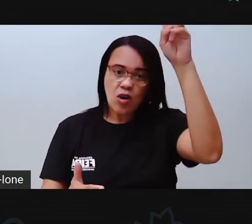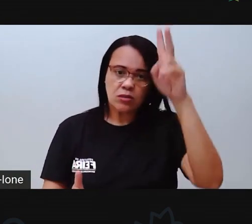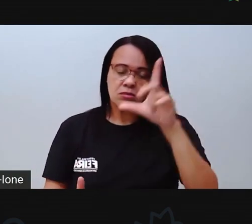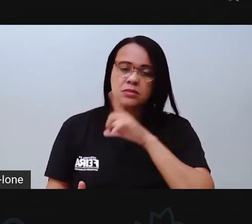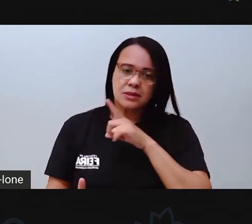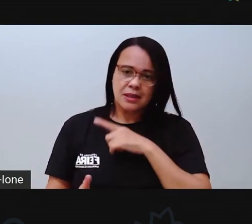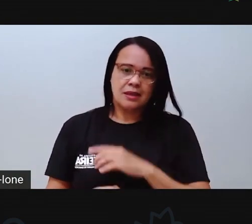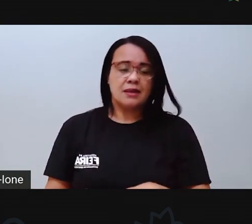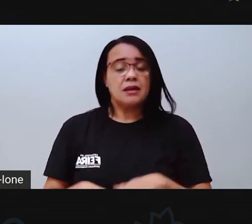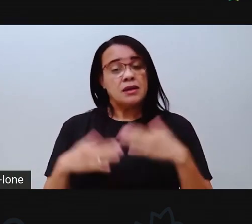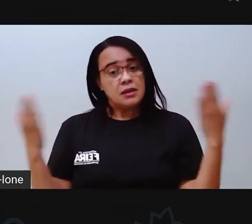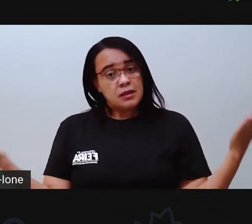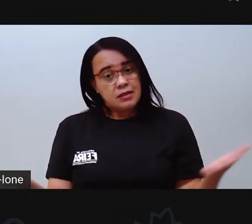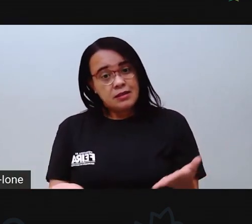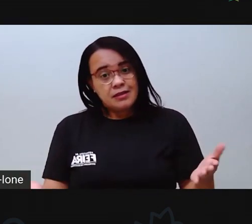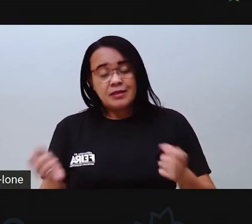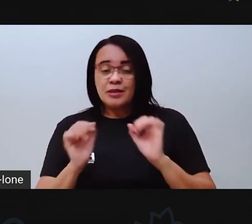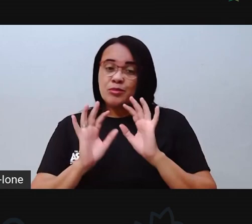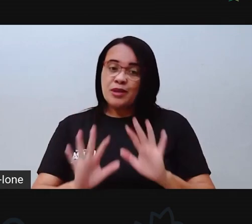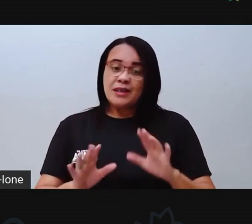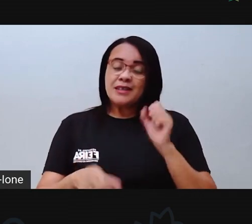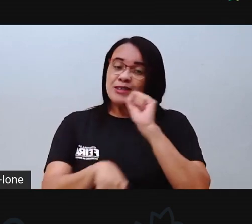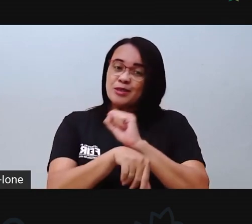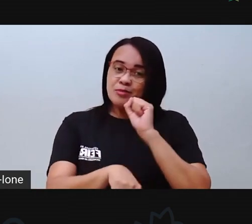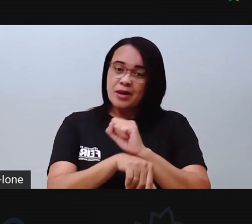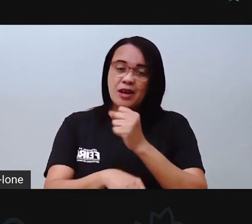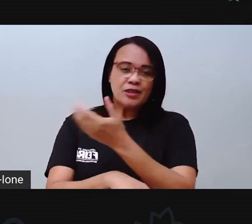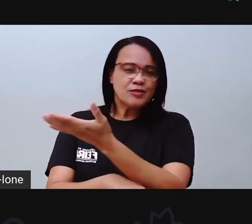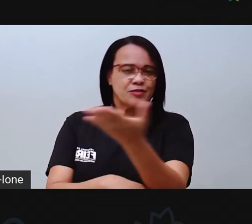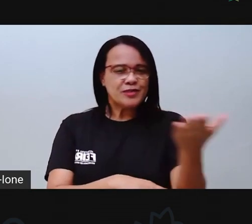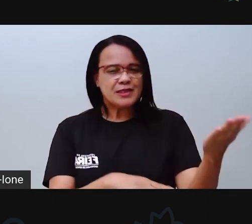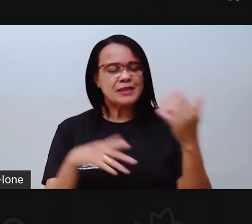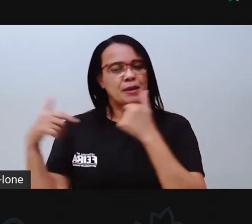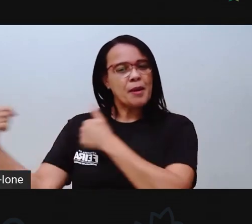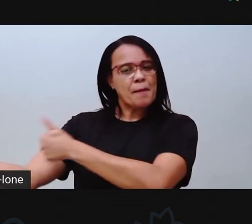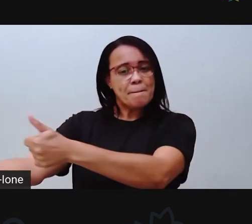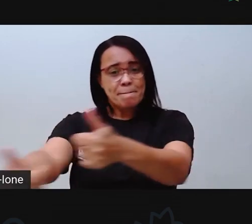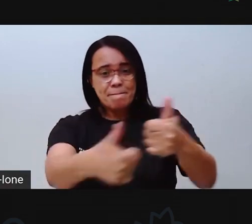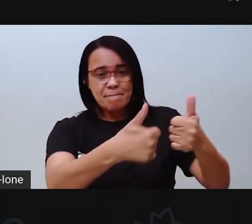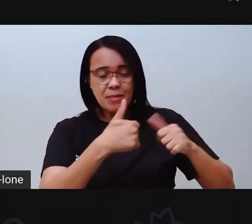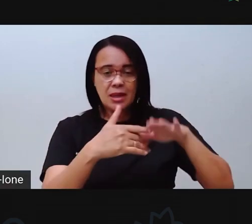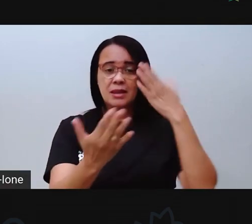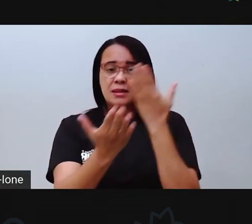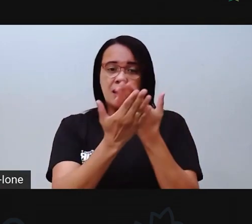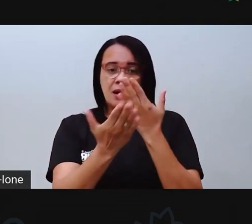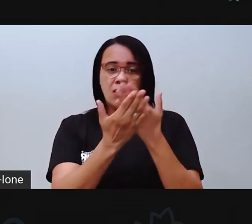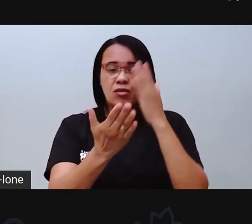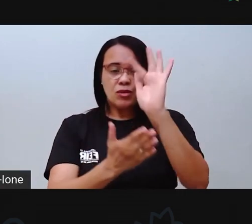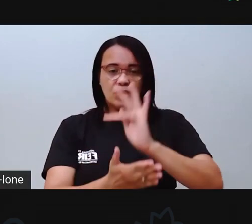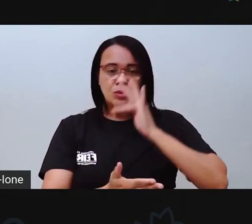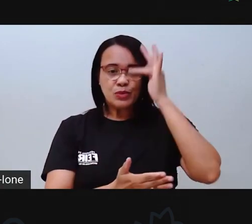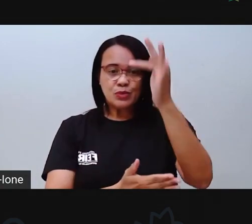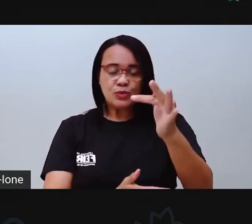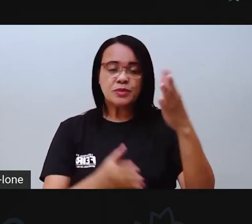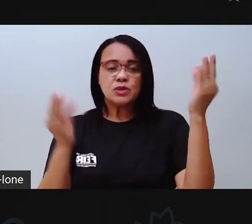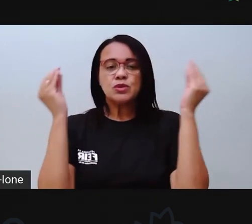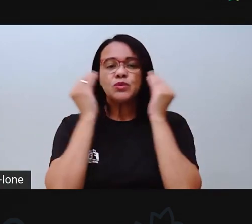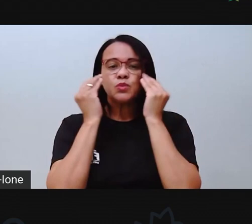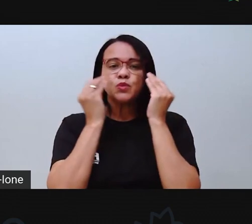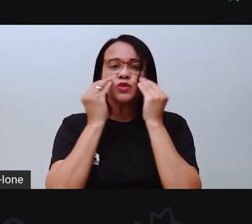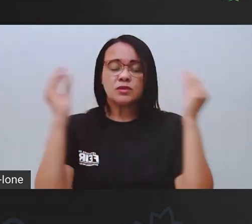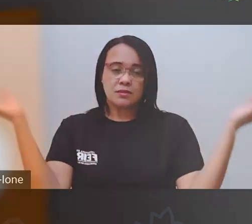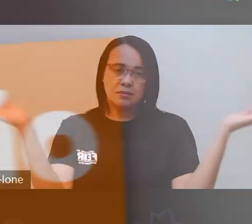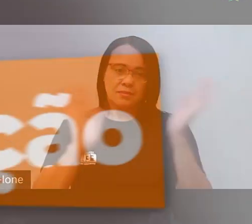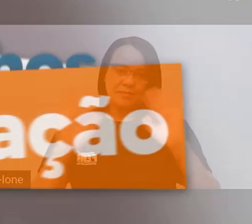Então, é isso. A gente vai ficando por aqui. Espero que vocês fiquem bem. E a gente se vê na próxima aula. Um beijinho e até mais. Tchau,